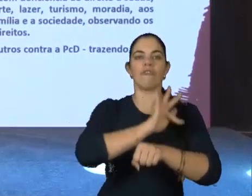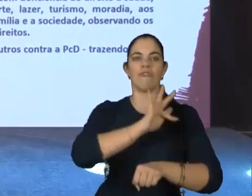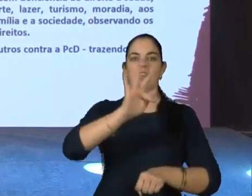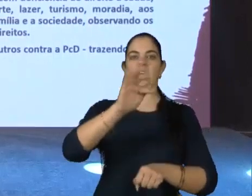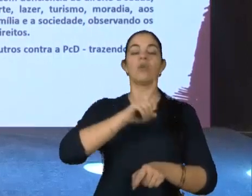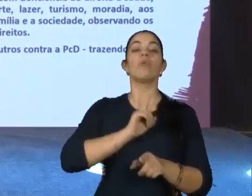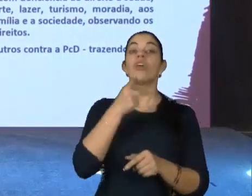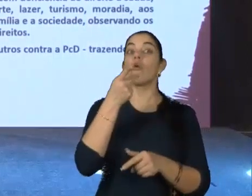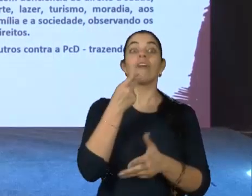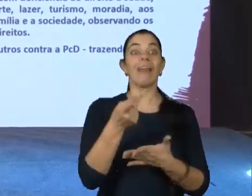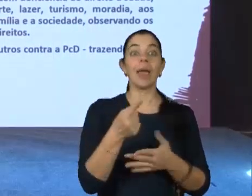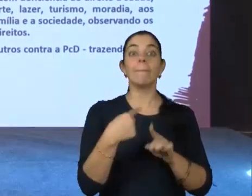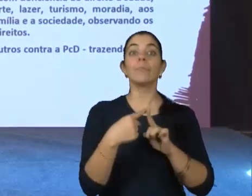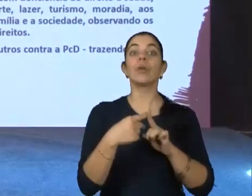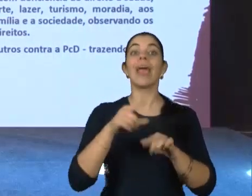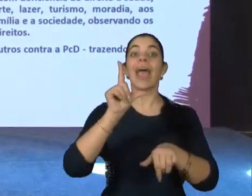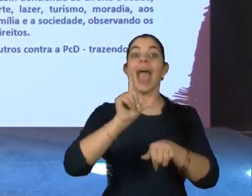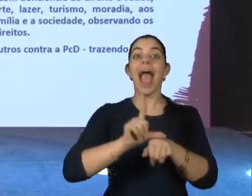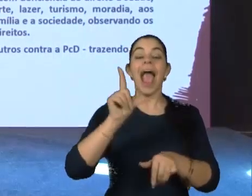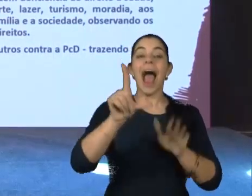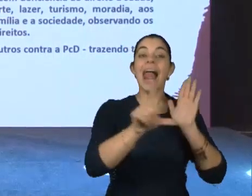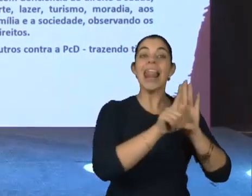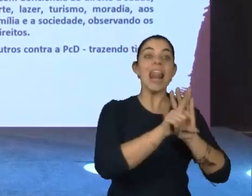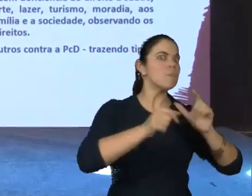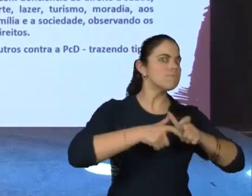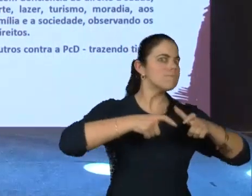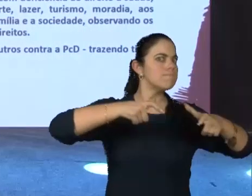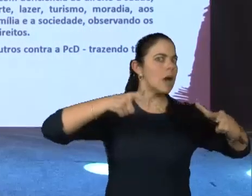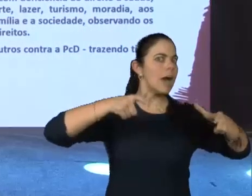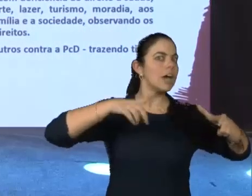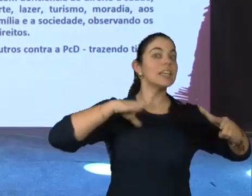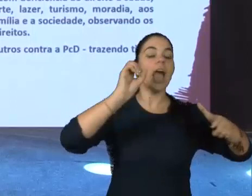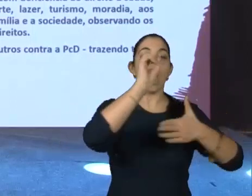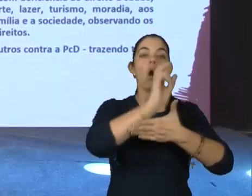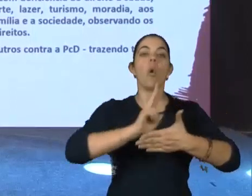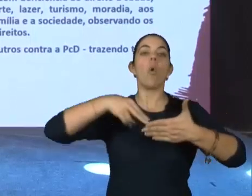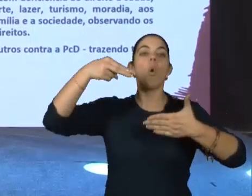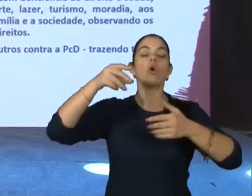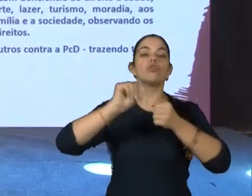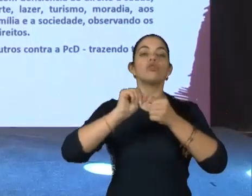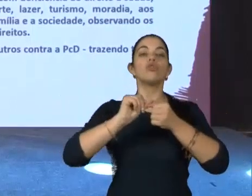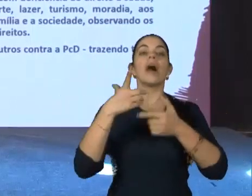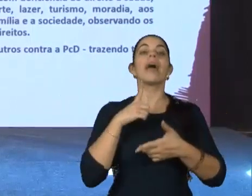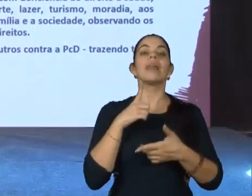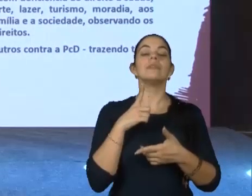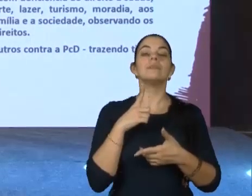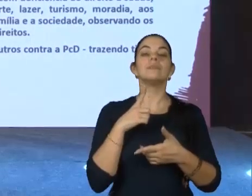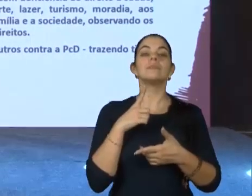acabei não citando aqui, é a nossa lei maior. E a Convenção da ONU, ela se tornou,